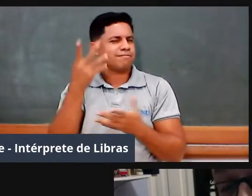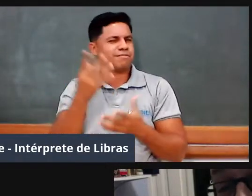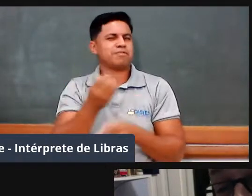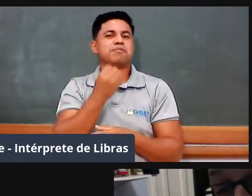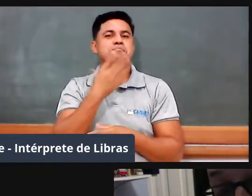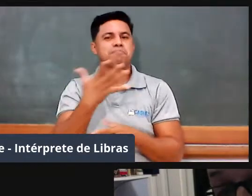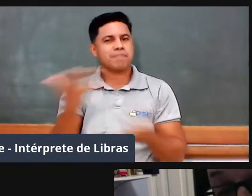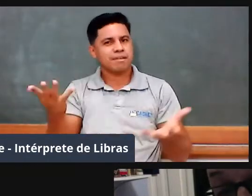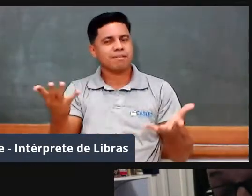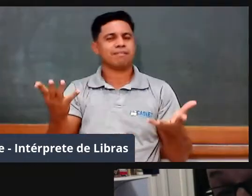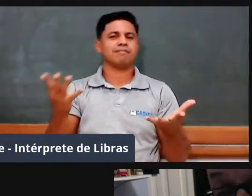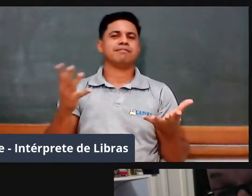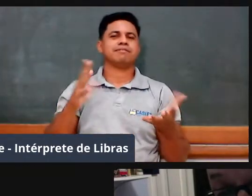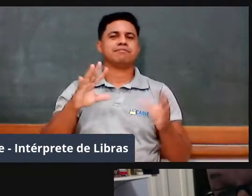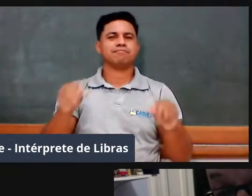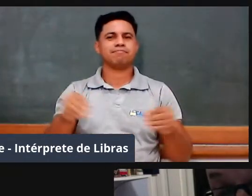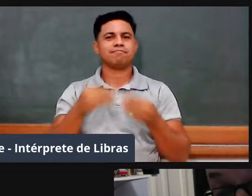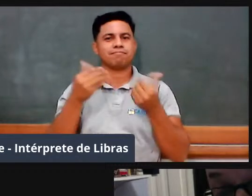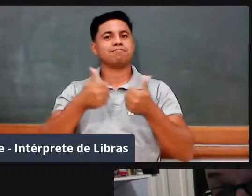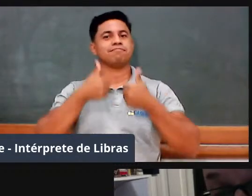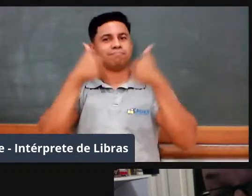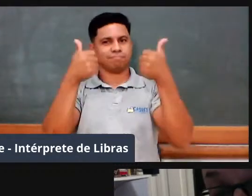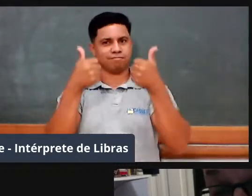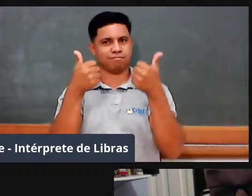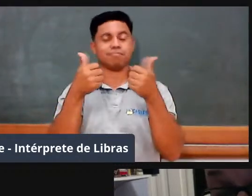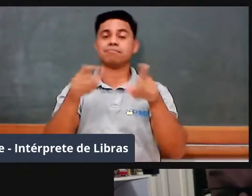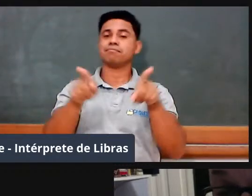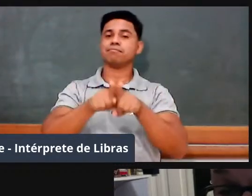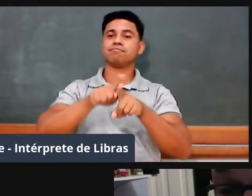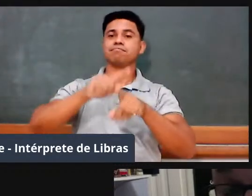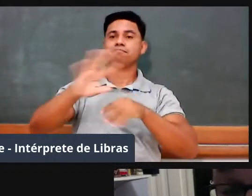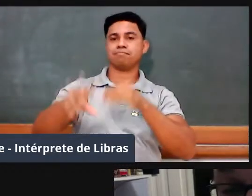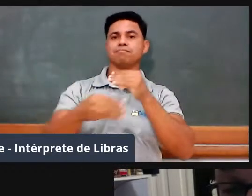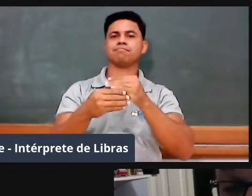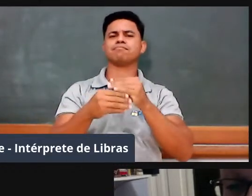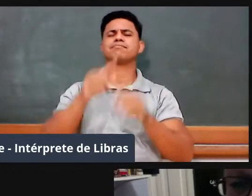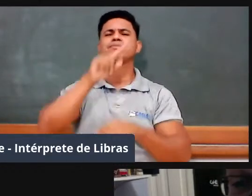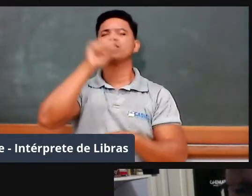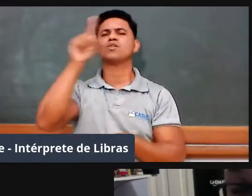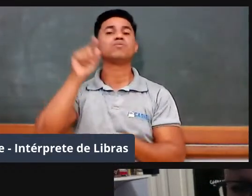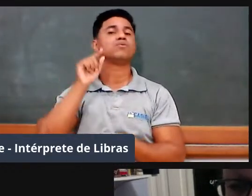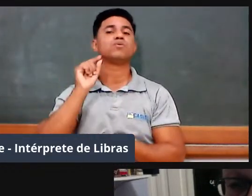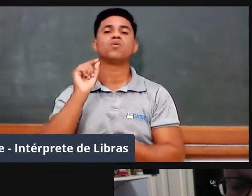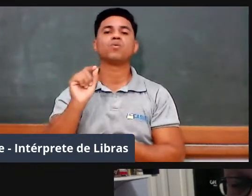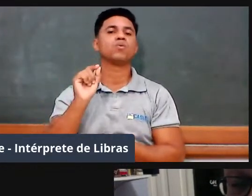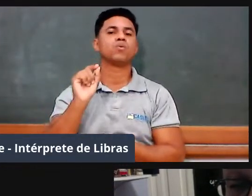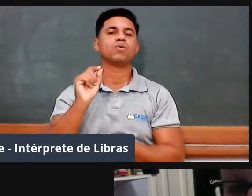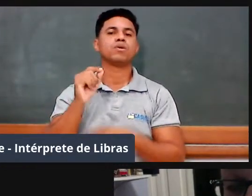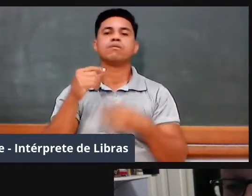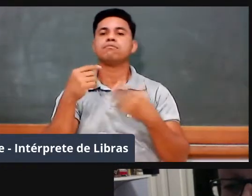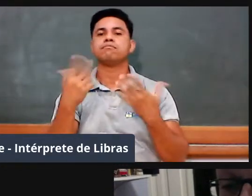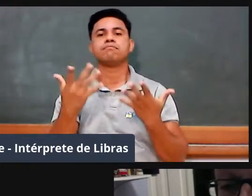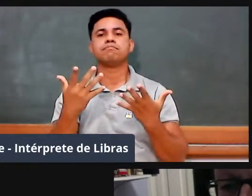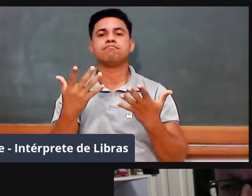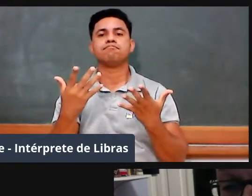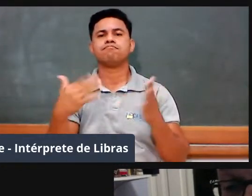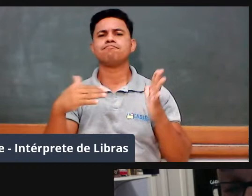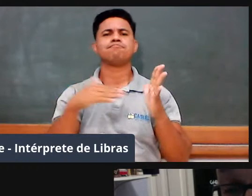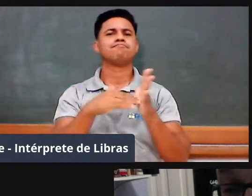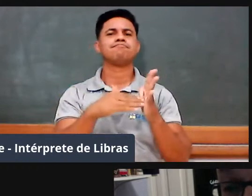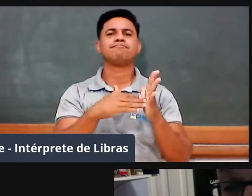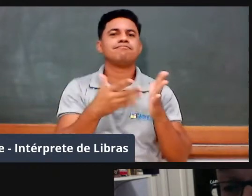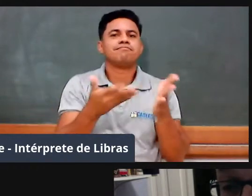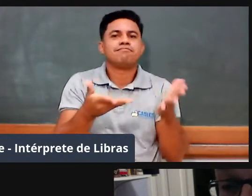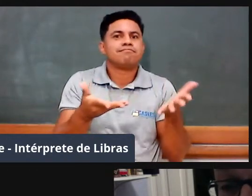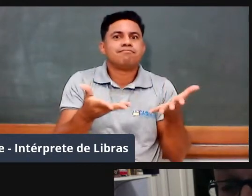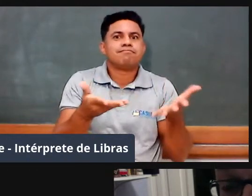acrescentar uma interrogação, que é como chegamos até aqui, não é? Do ponto de